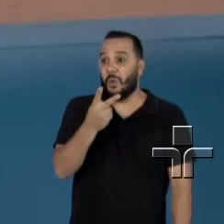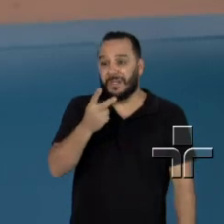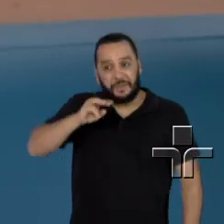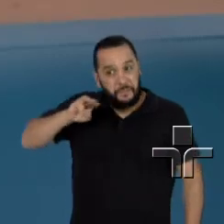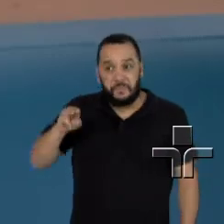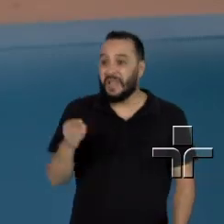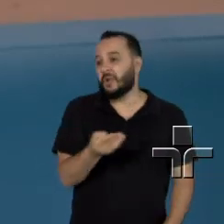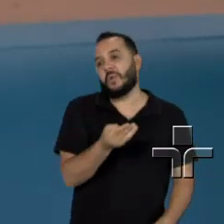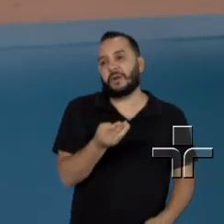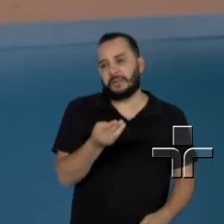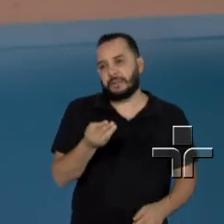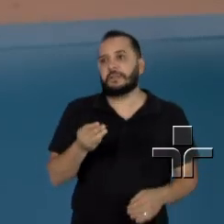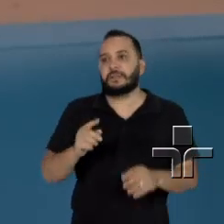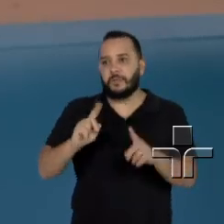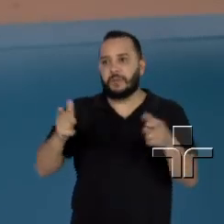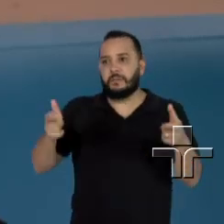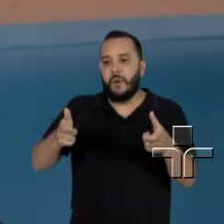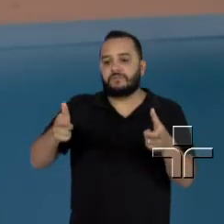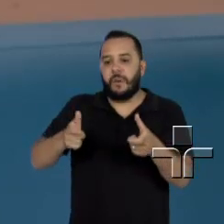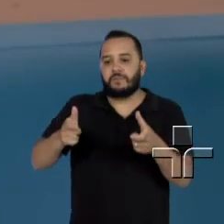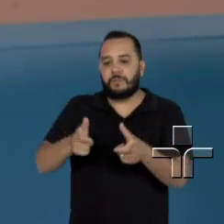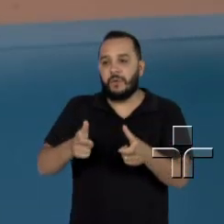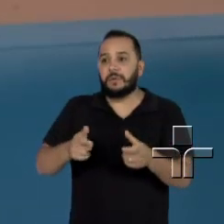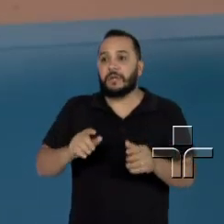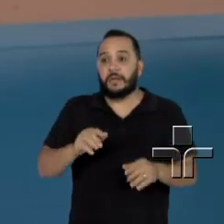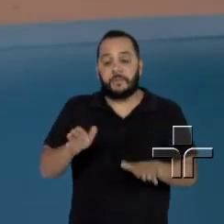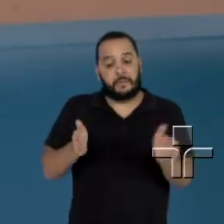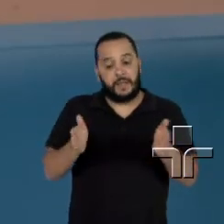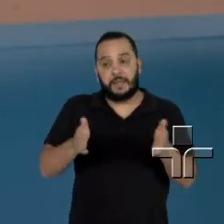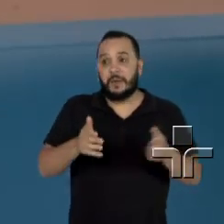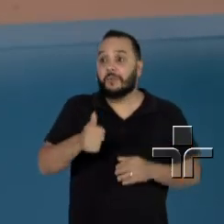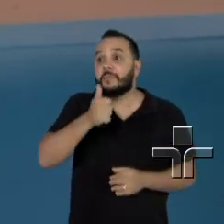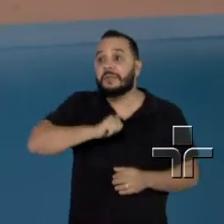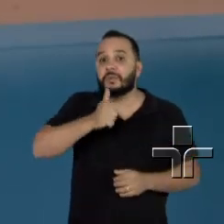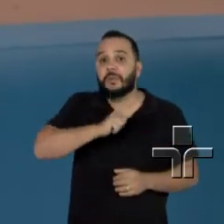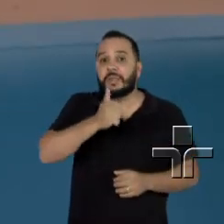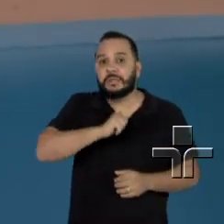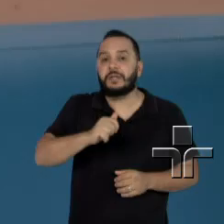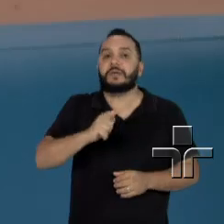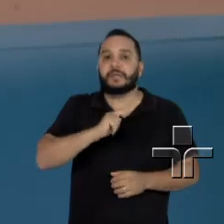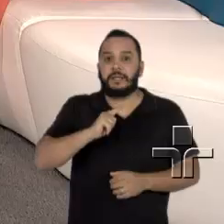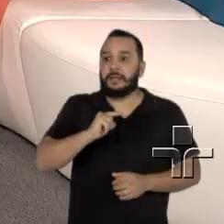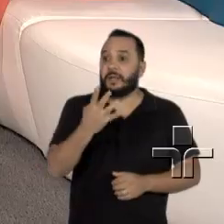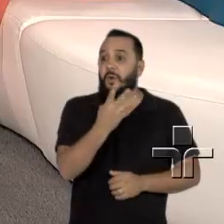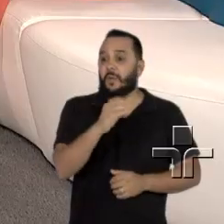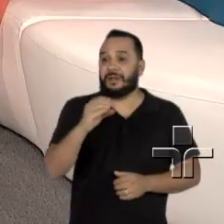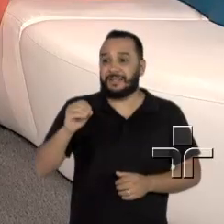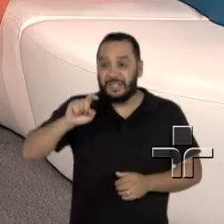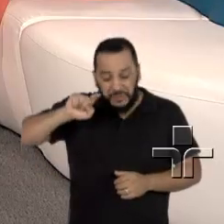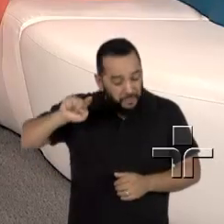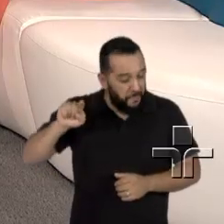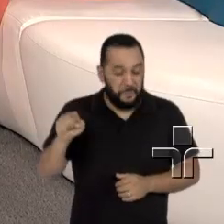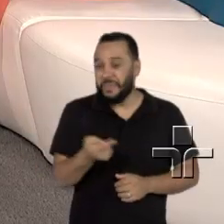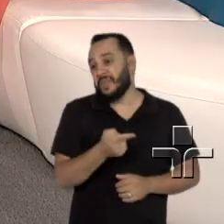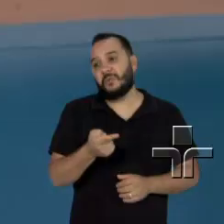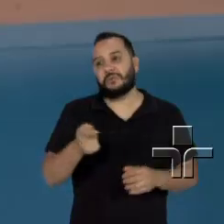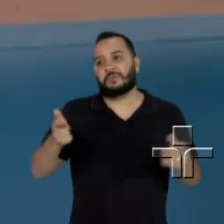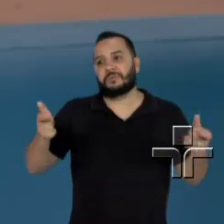durante a primeira menstruação ela vai ter 400 mil. Olha o tanto que ela perdeu antes de começar a menstruação.